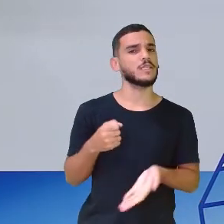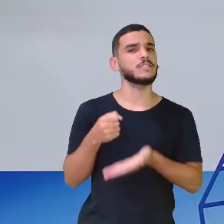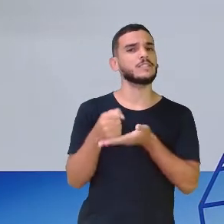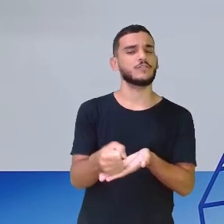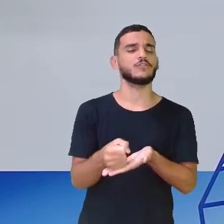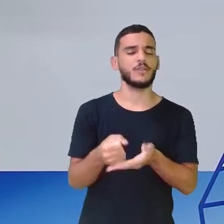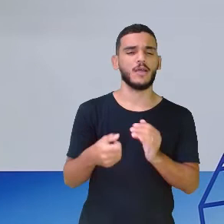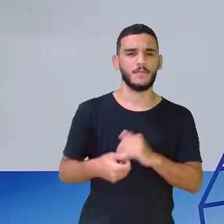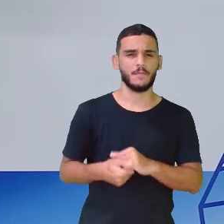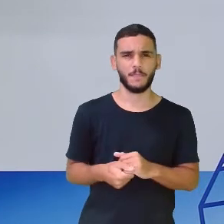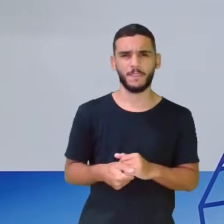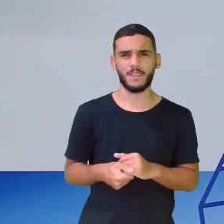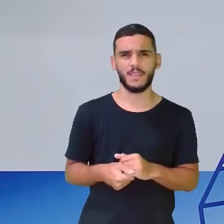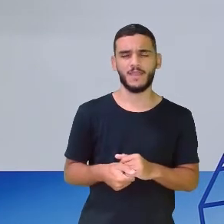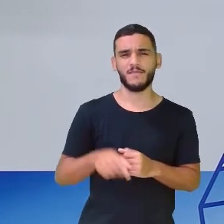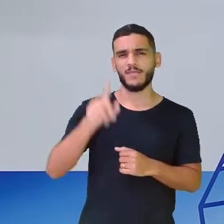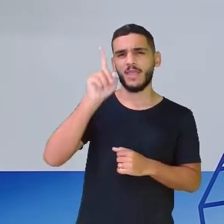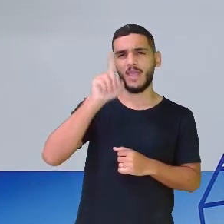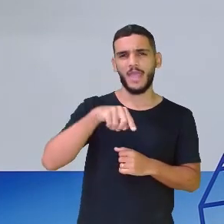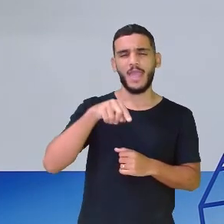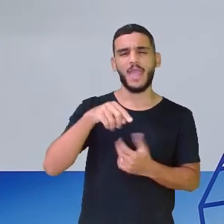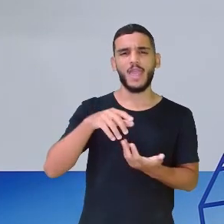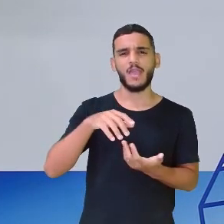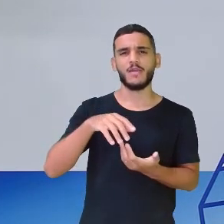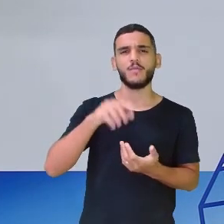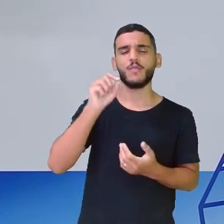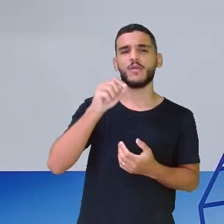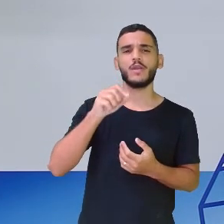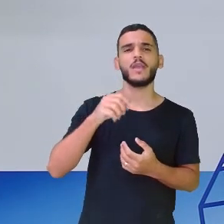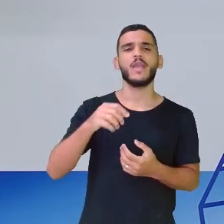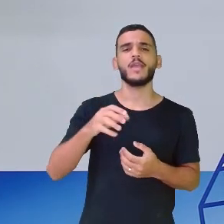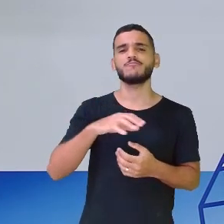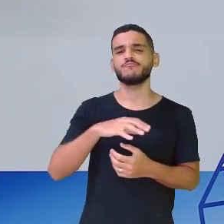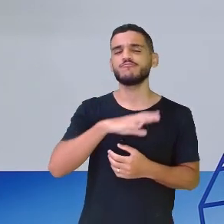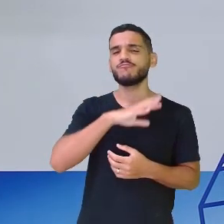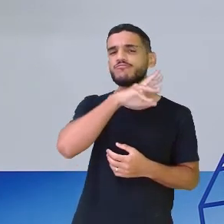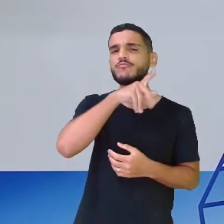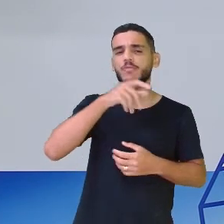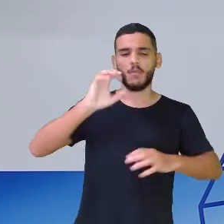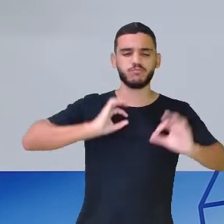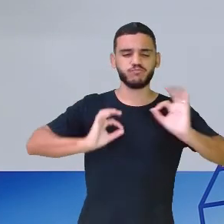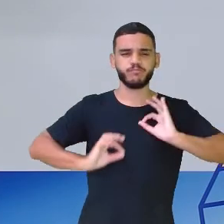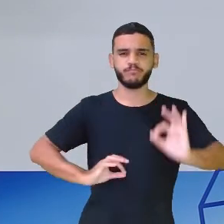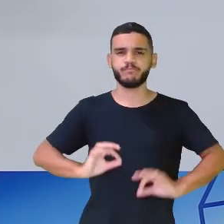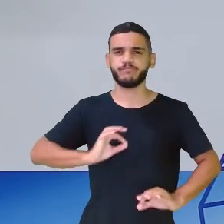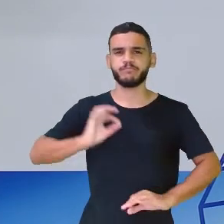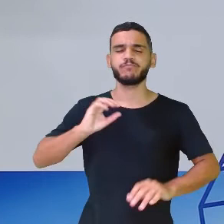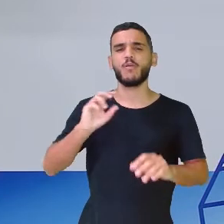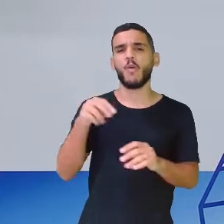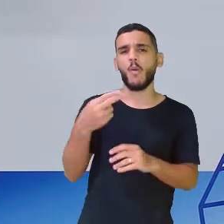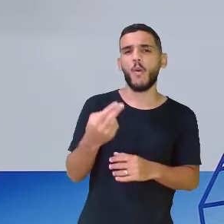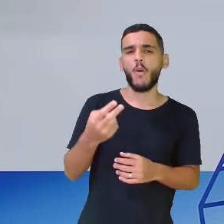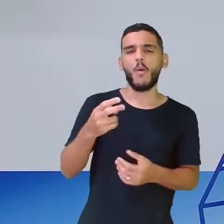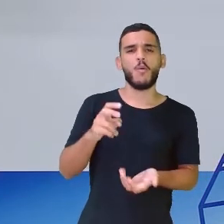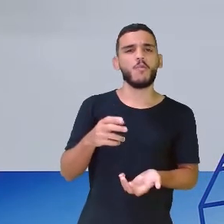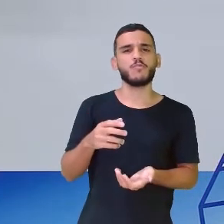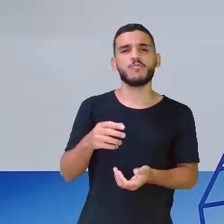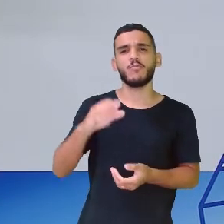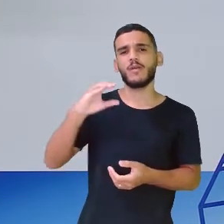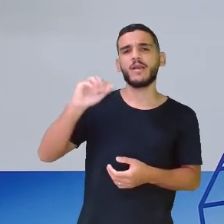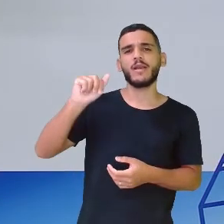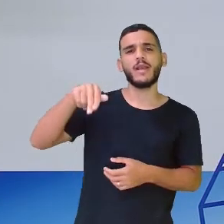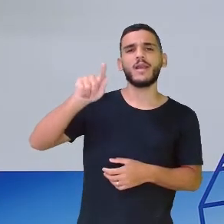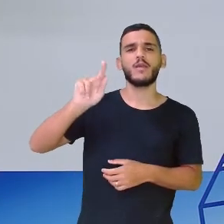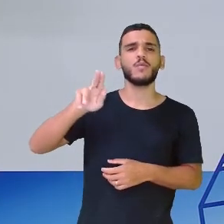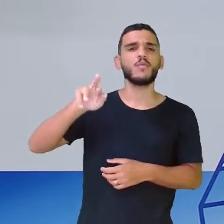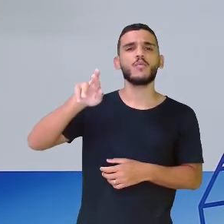problema? Será que é a dona onça ou será o canguru? Ah, acho